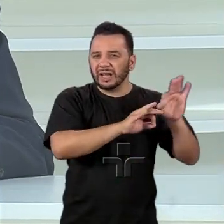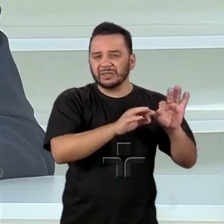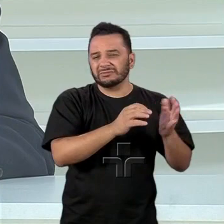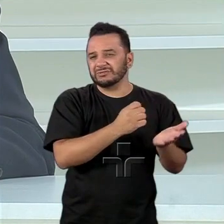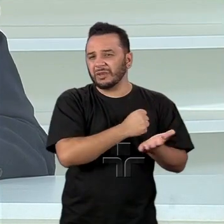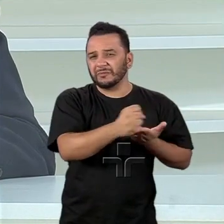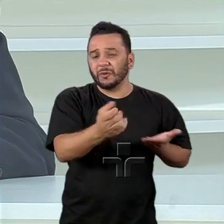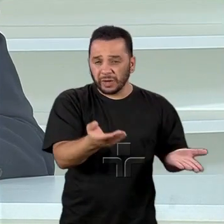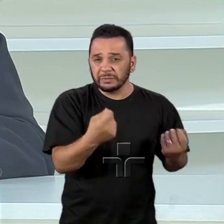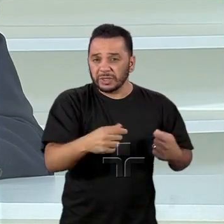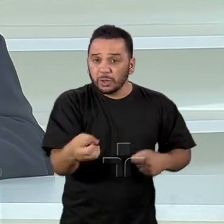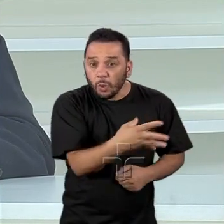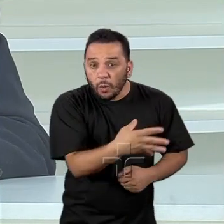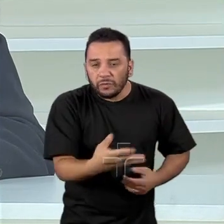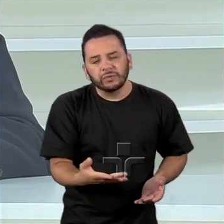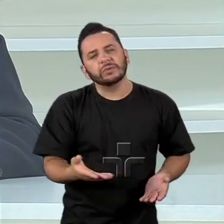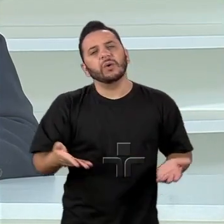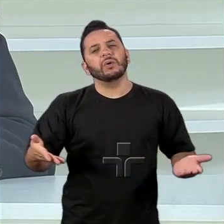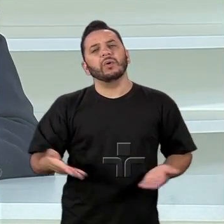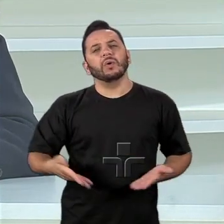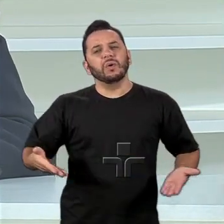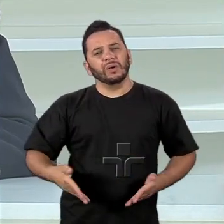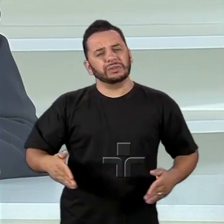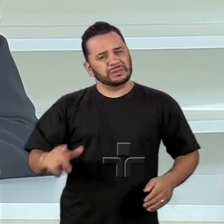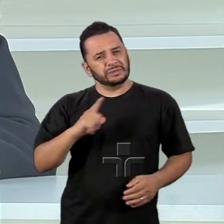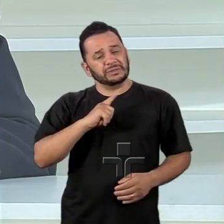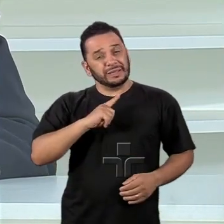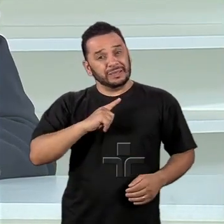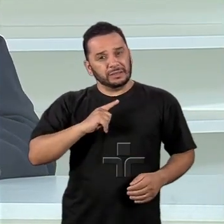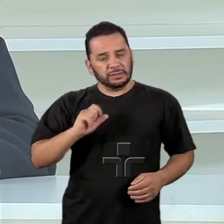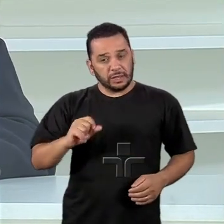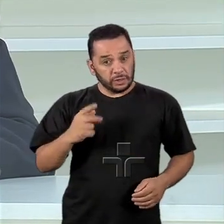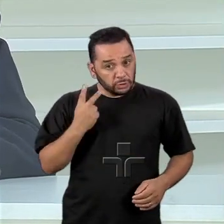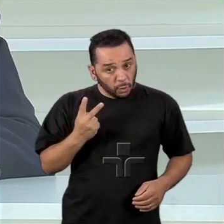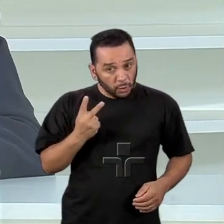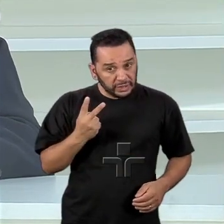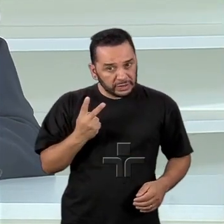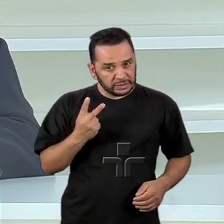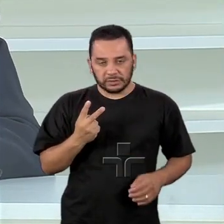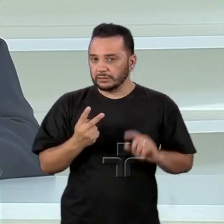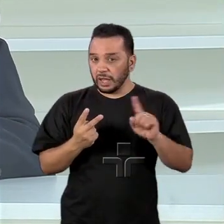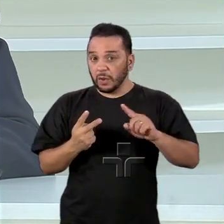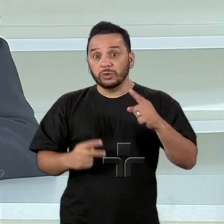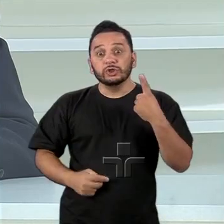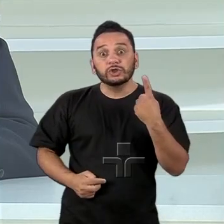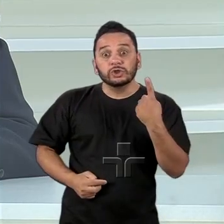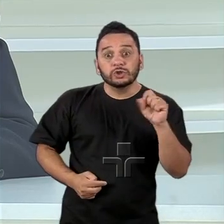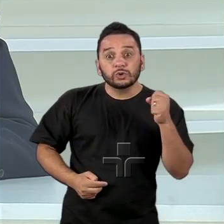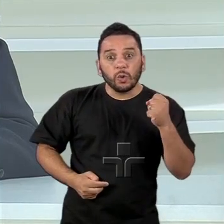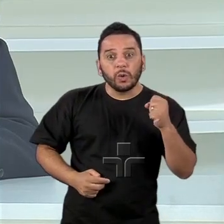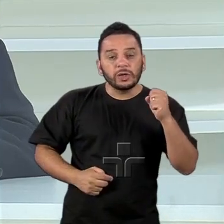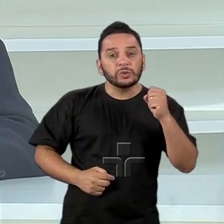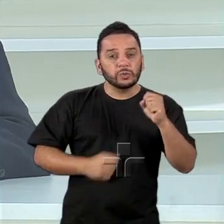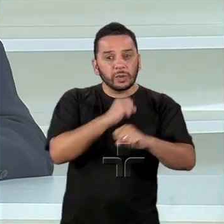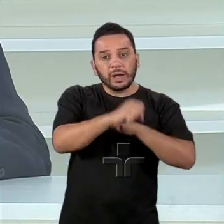situação que a gente vive hoje é resultado, não de dois, mas de 18 anos de políticas. Não é uma questão